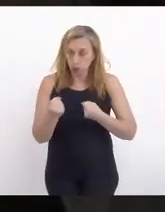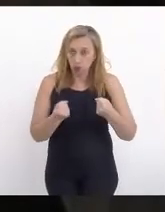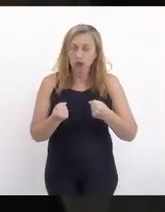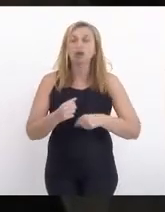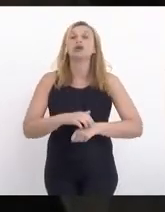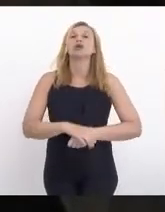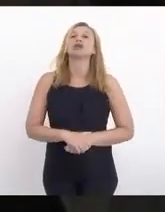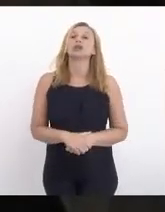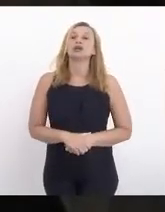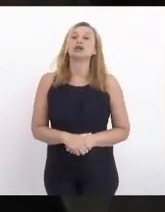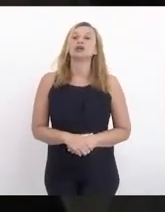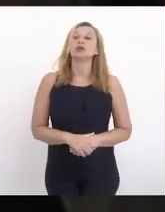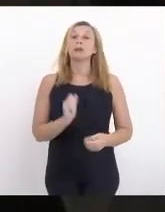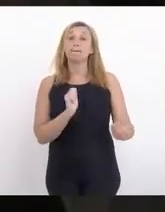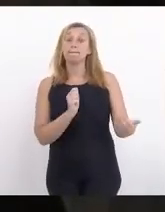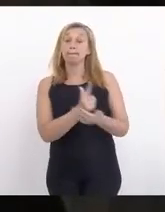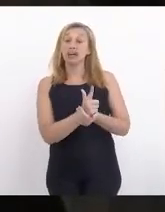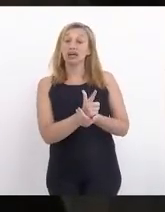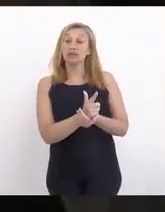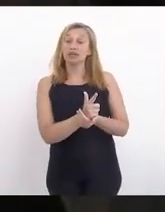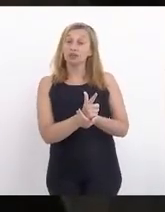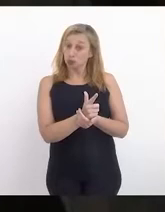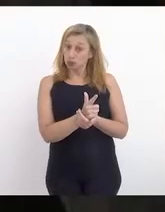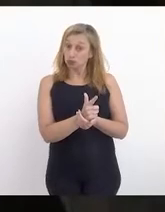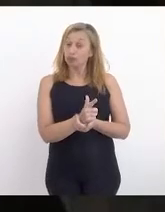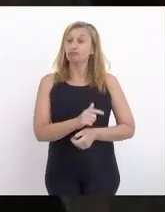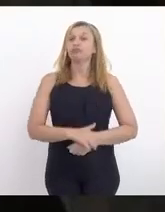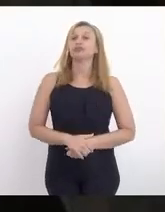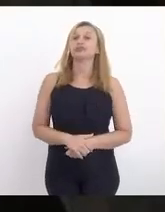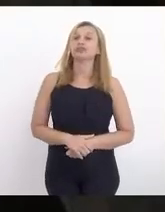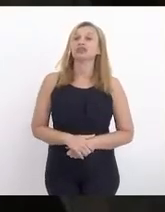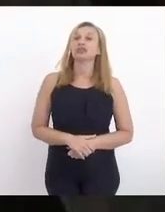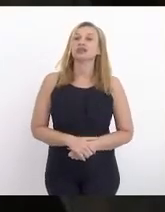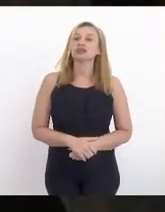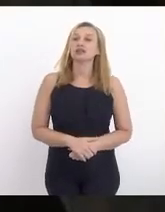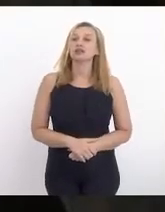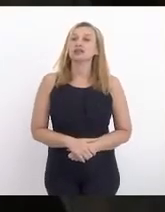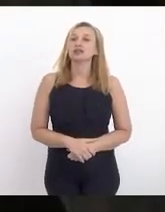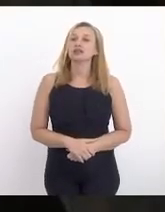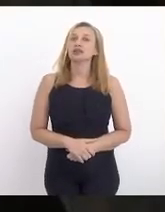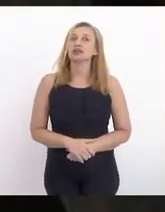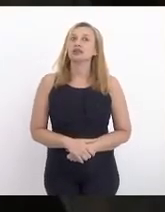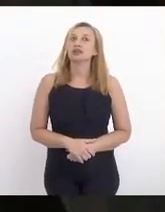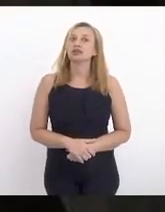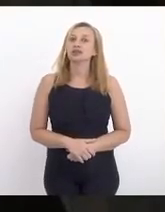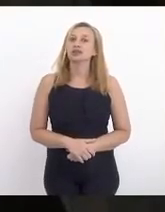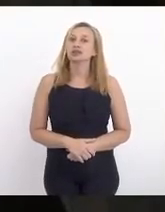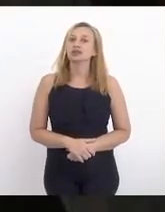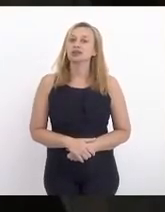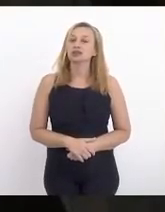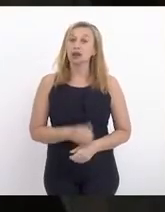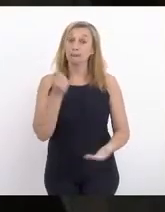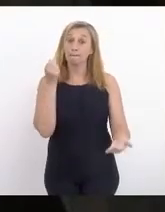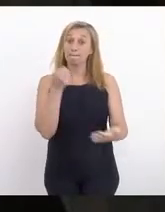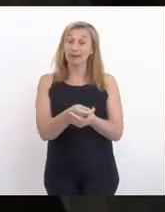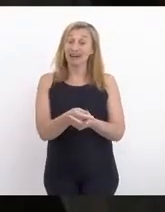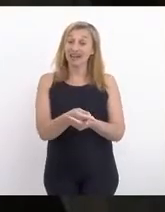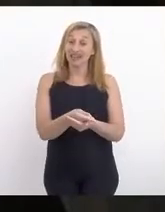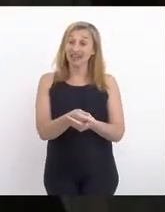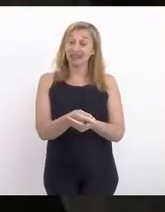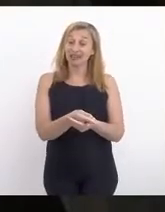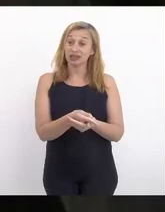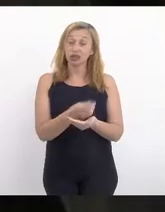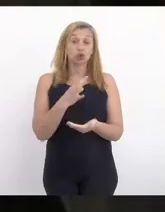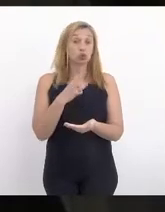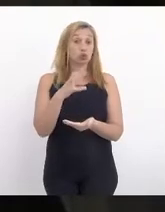para o pagamento do mesmo, haverá, de forma em cash, pagando